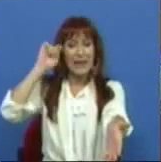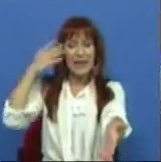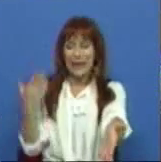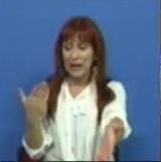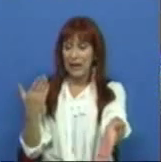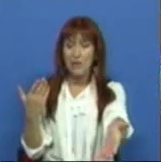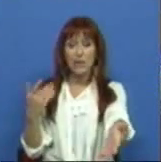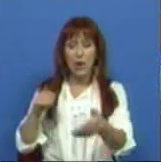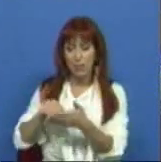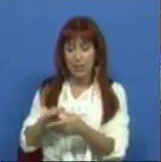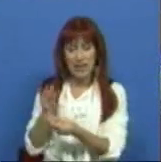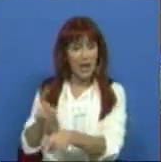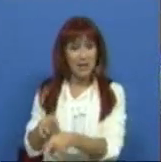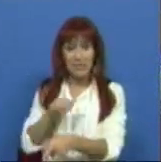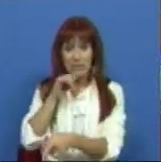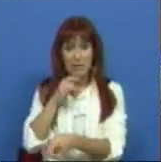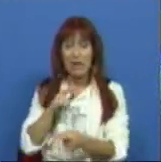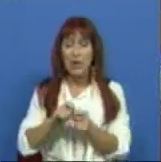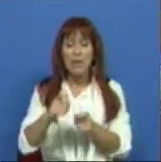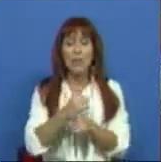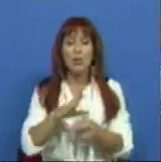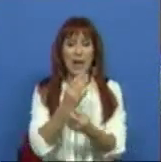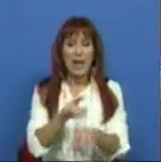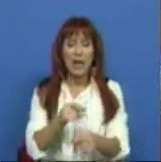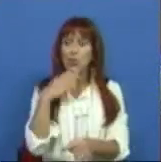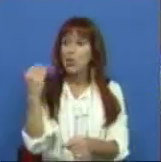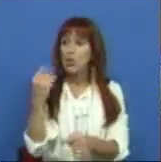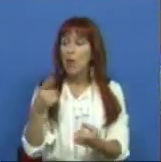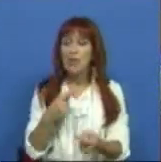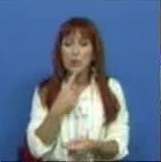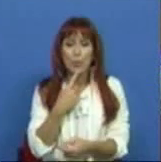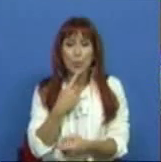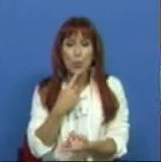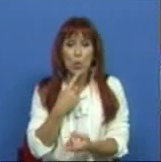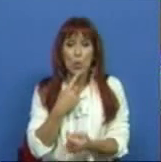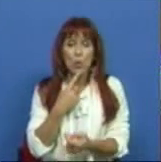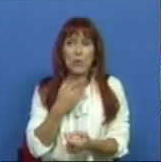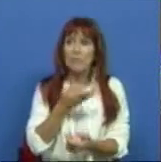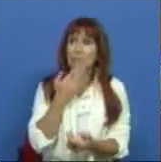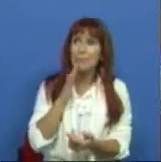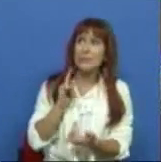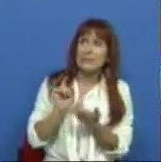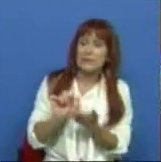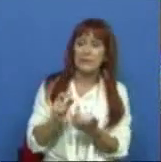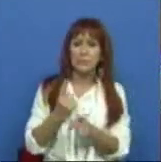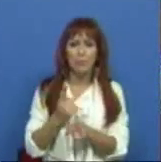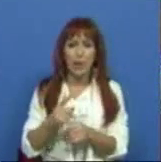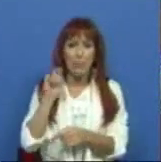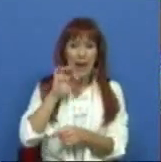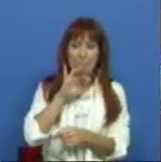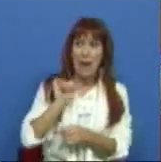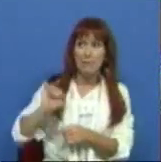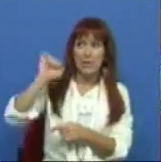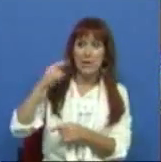crise sobre a pobreza infantil. Não medem porque as crianças e os jovens estão extraordinariamente pendentes do facto dos seus